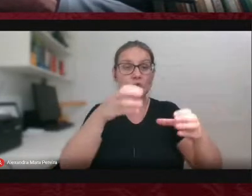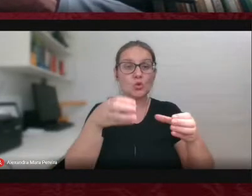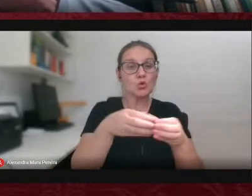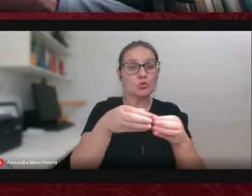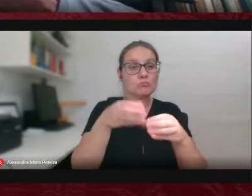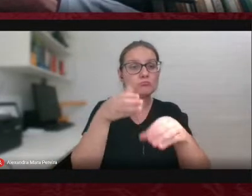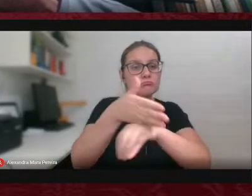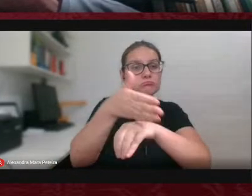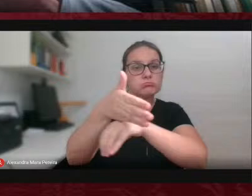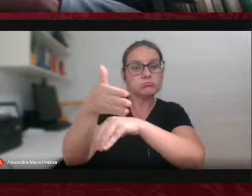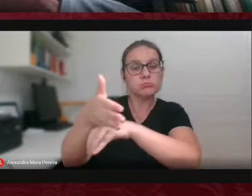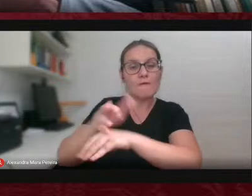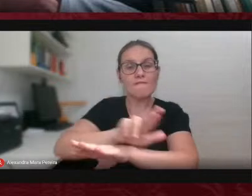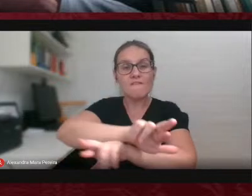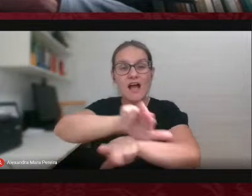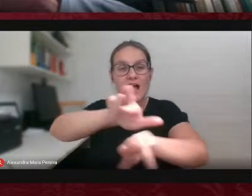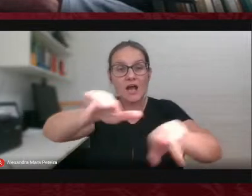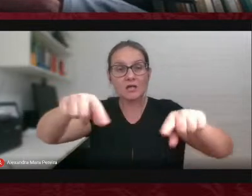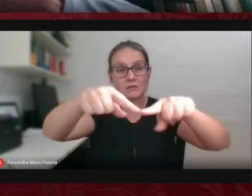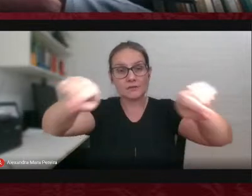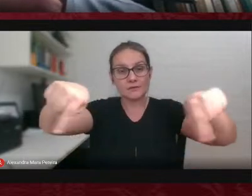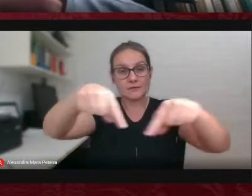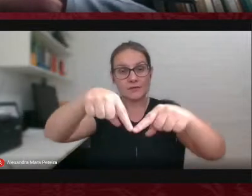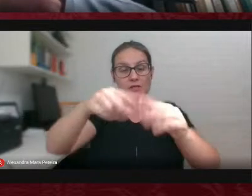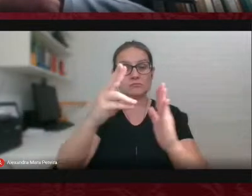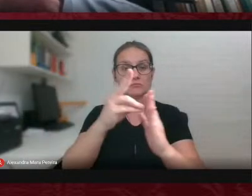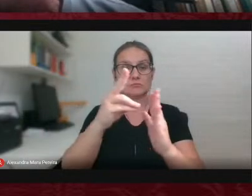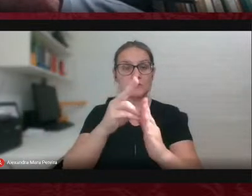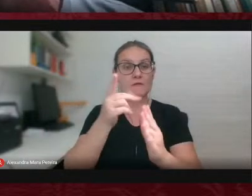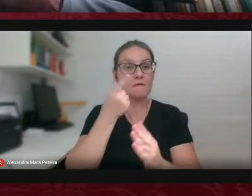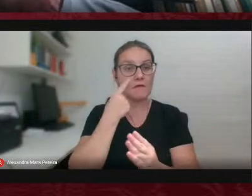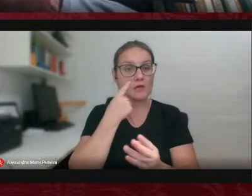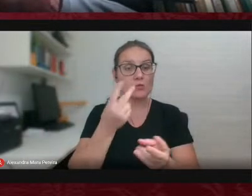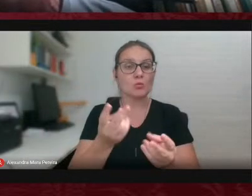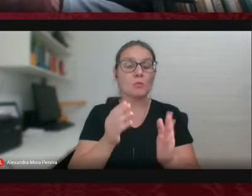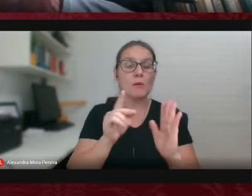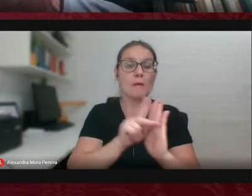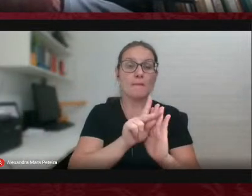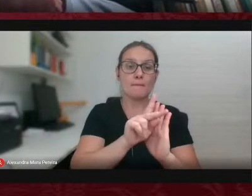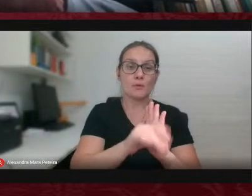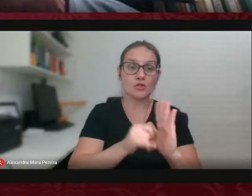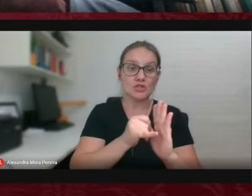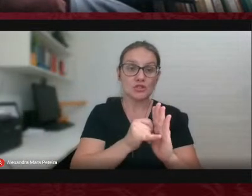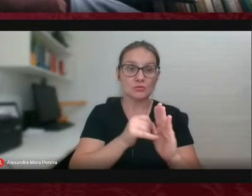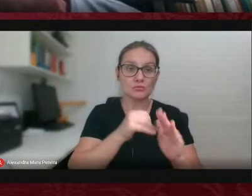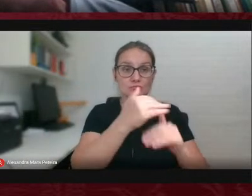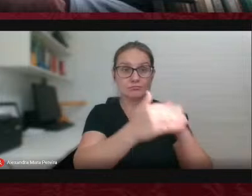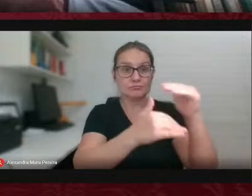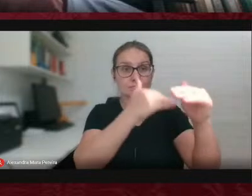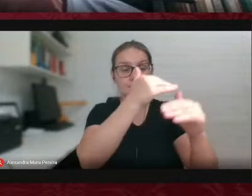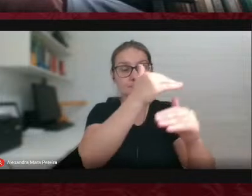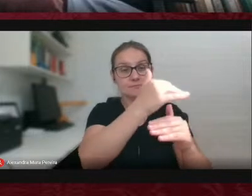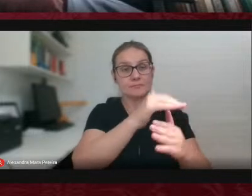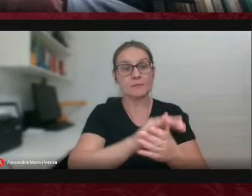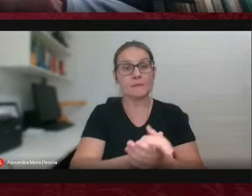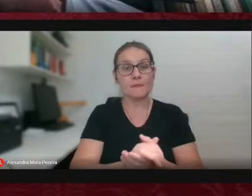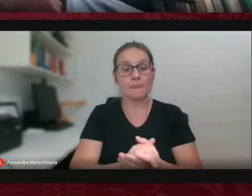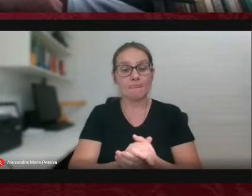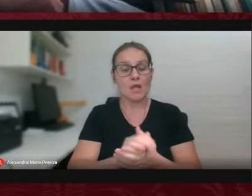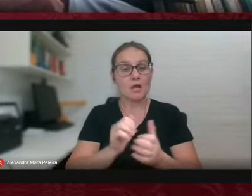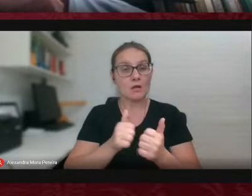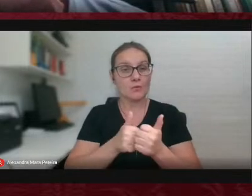áreas indígenas, principalmente alguns projetos de desenvolvimento pela Itaipu Binacional, que